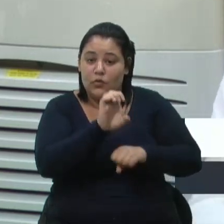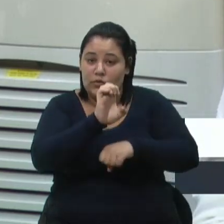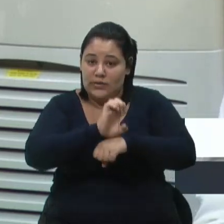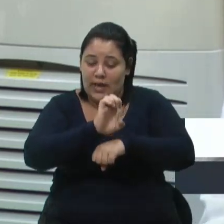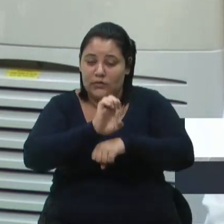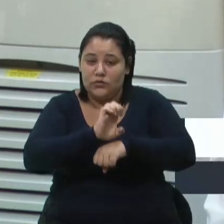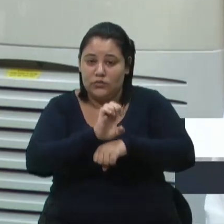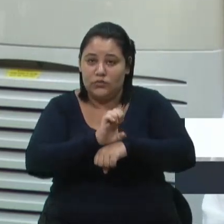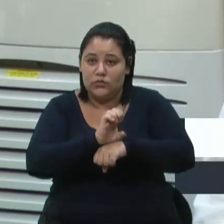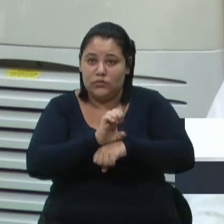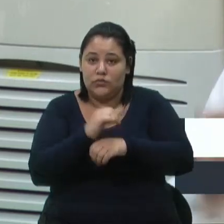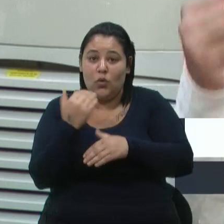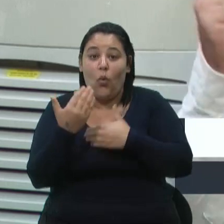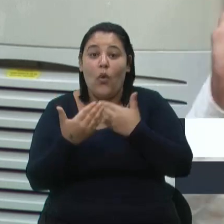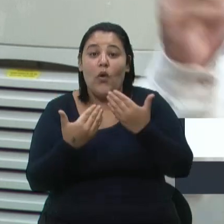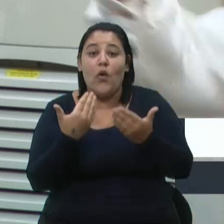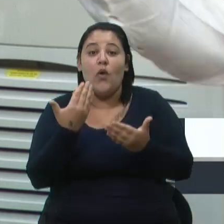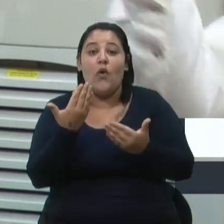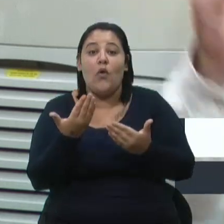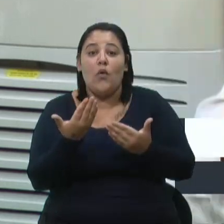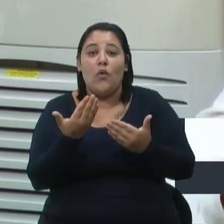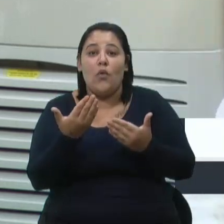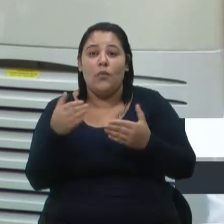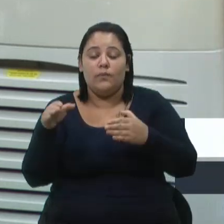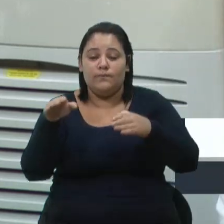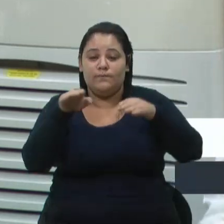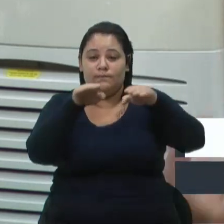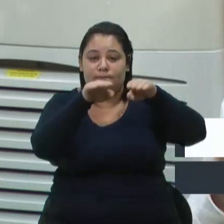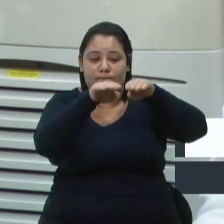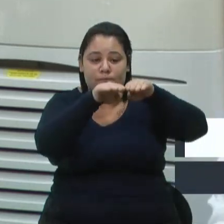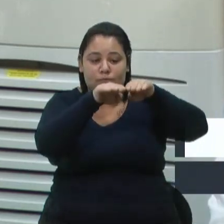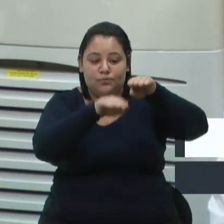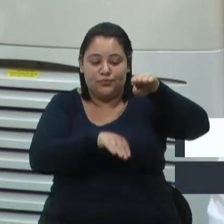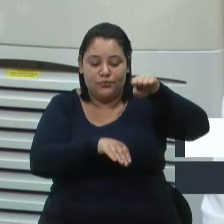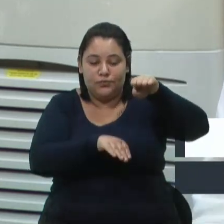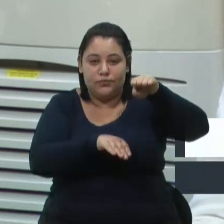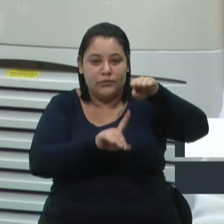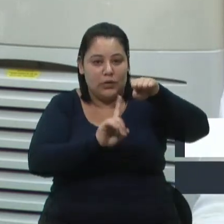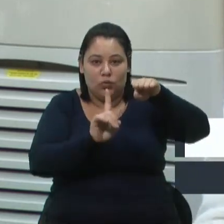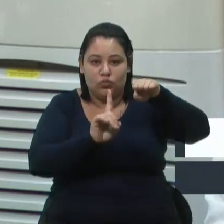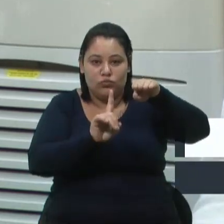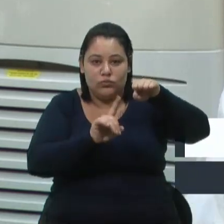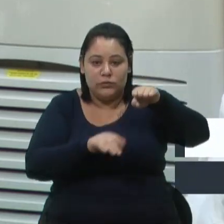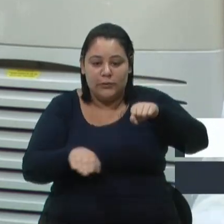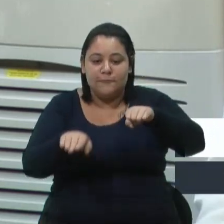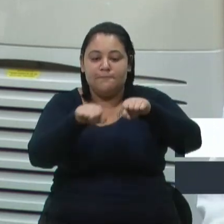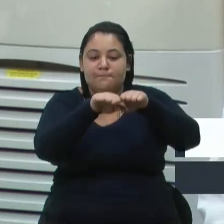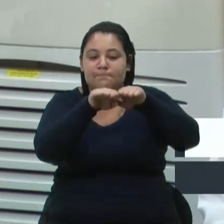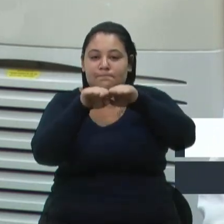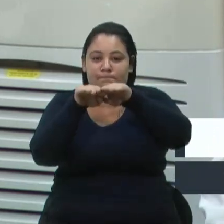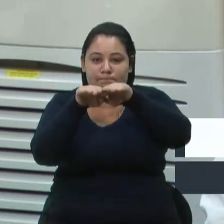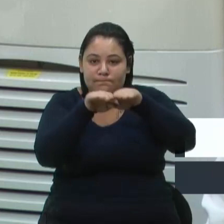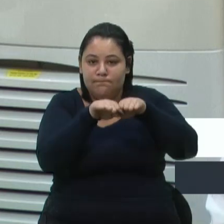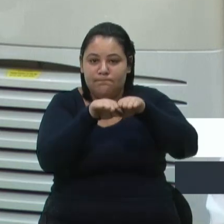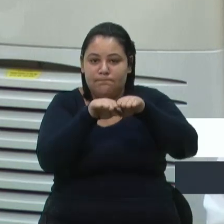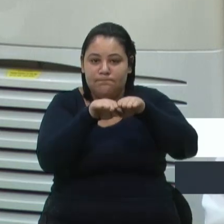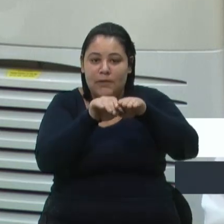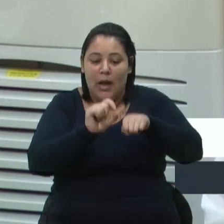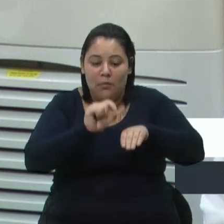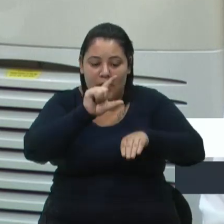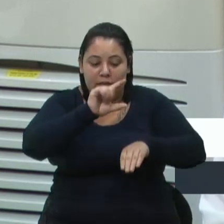quando essa disparidade for reduzida com a aplicação do piso.